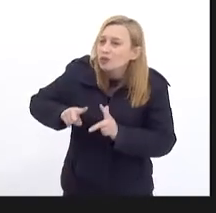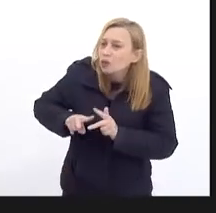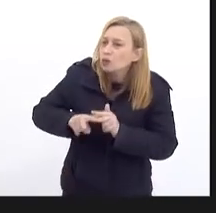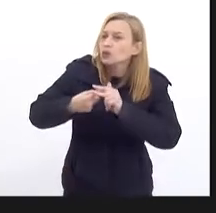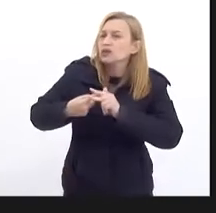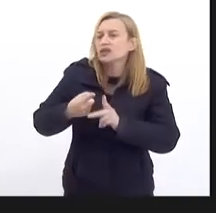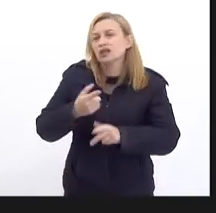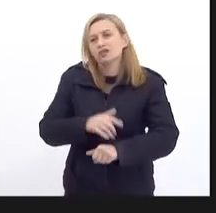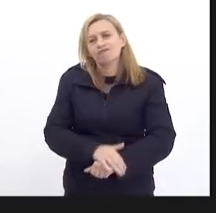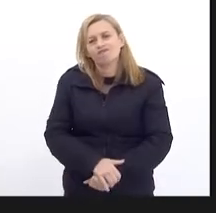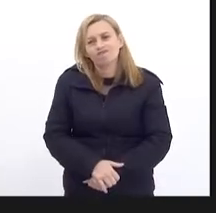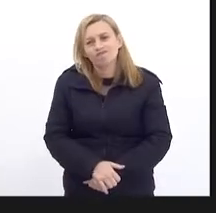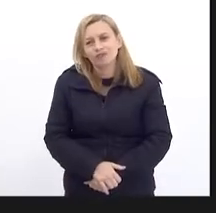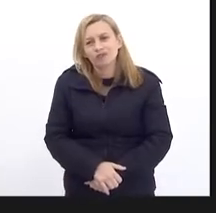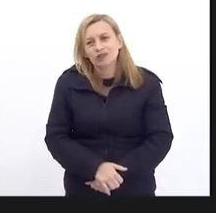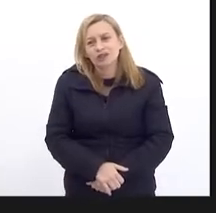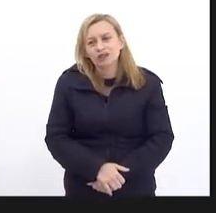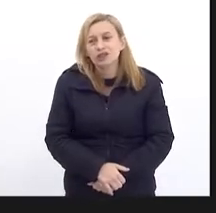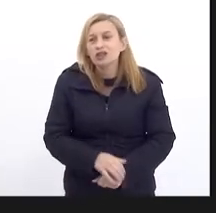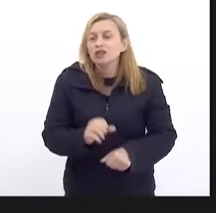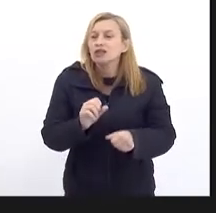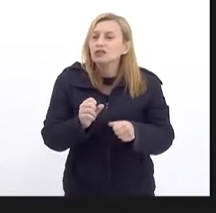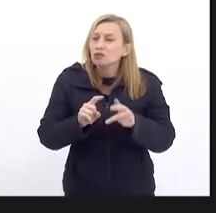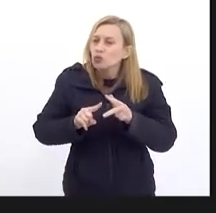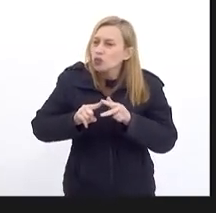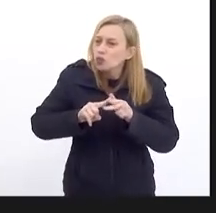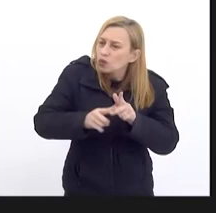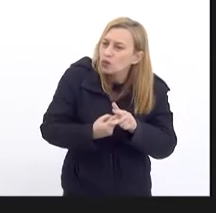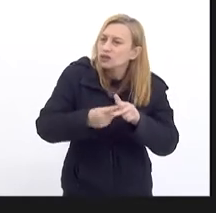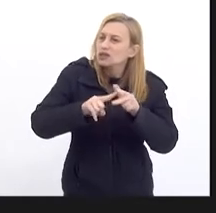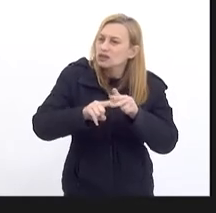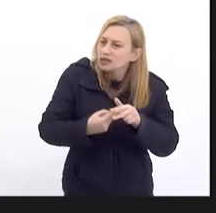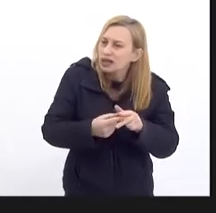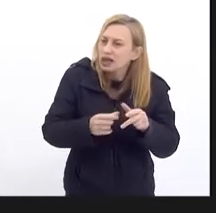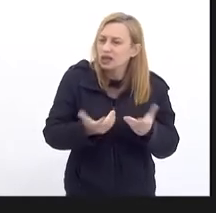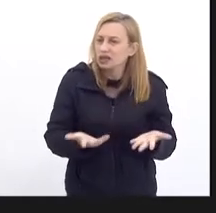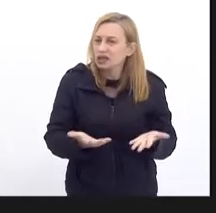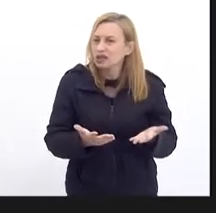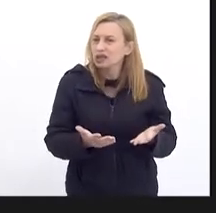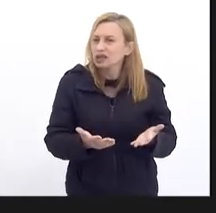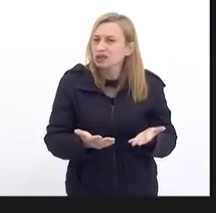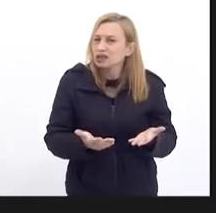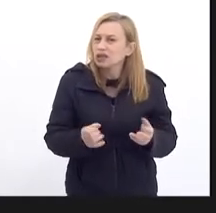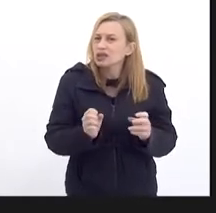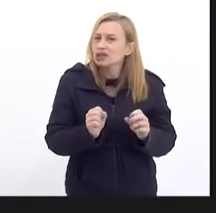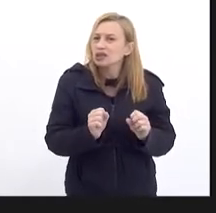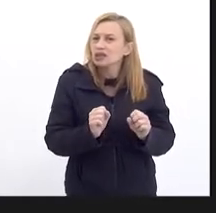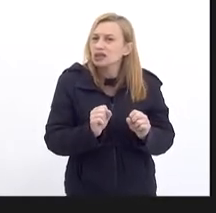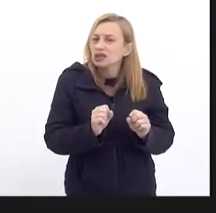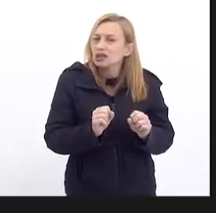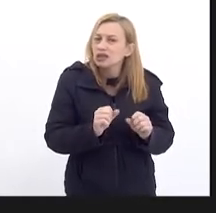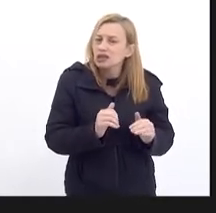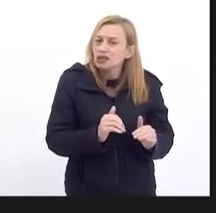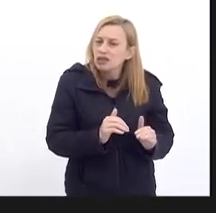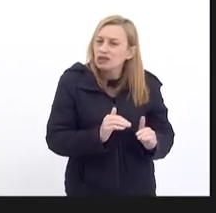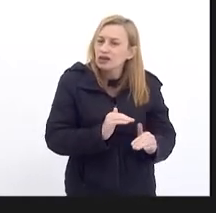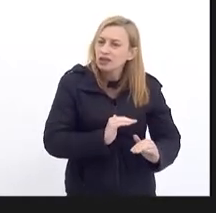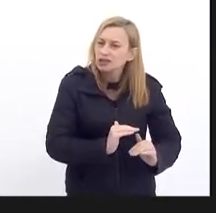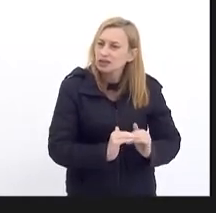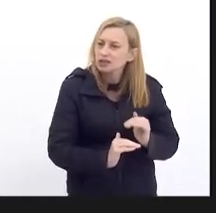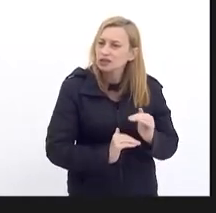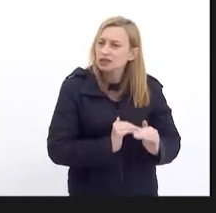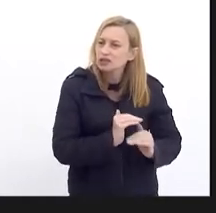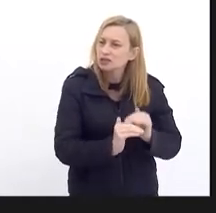Fazer ajustes De forma Que Vá se Recuperando